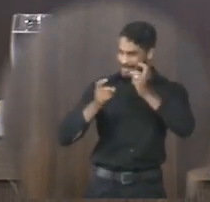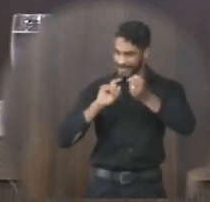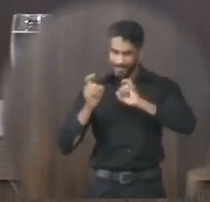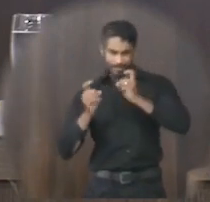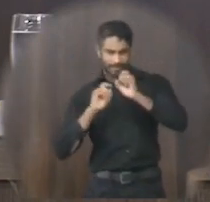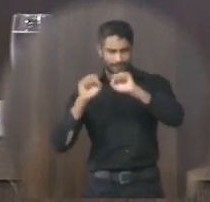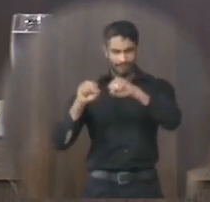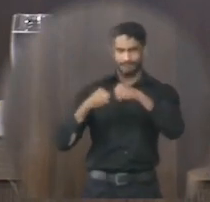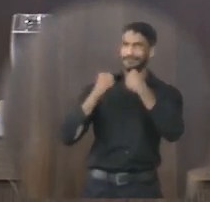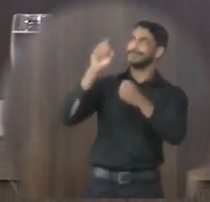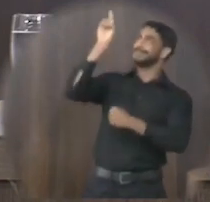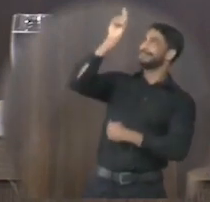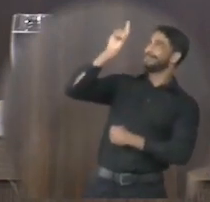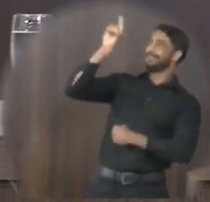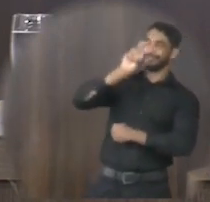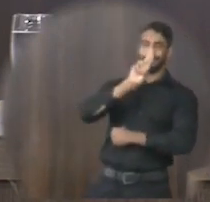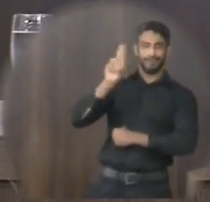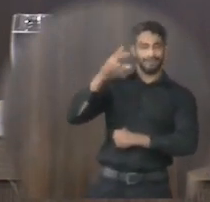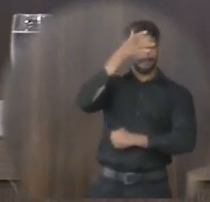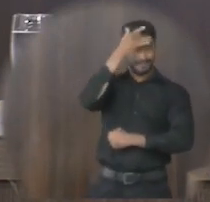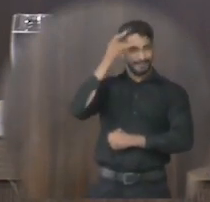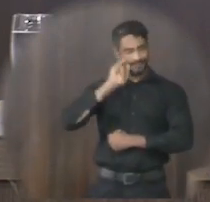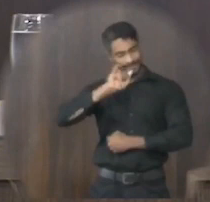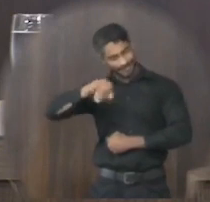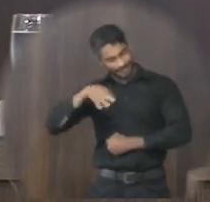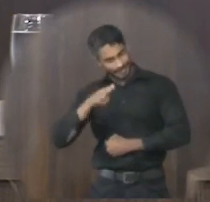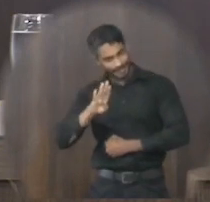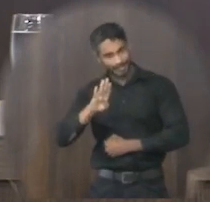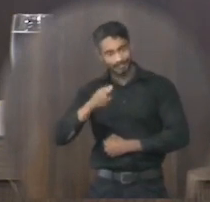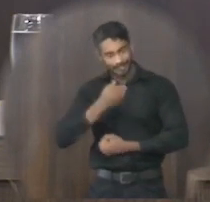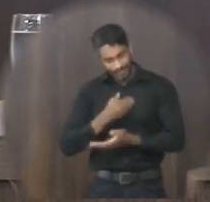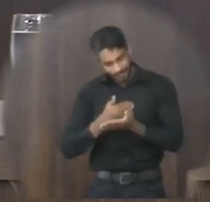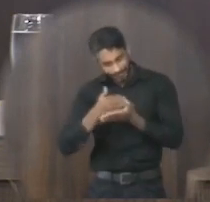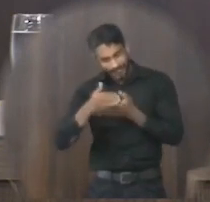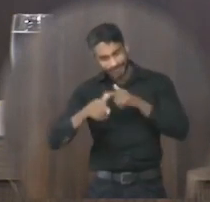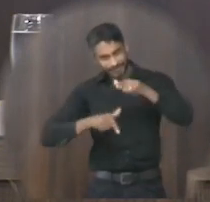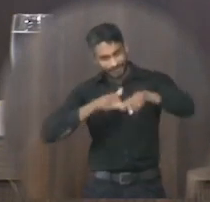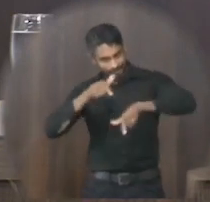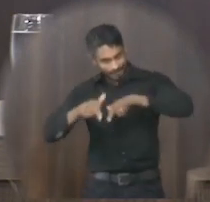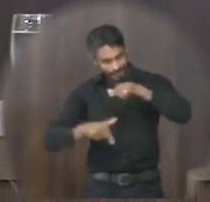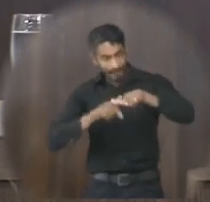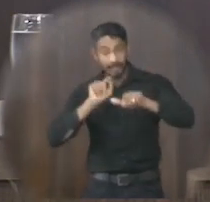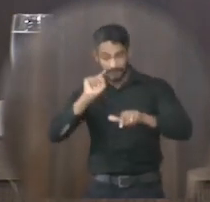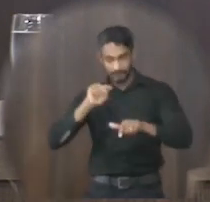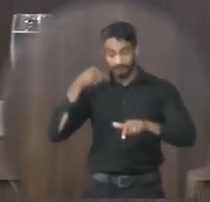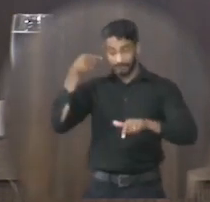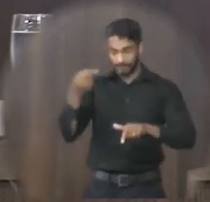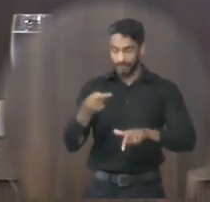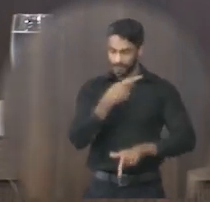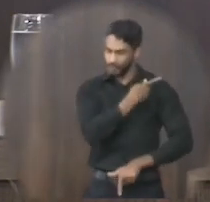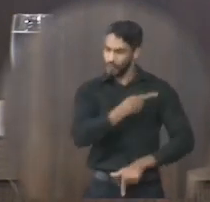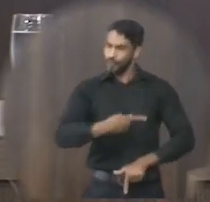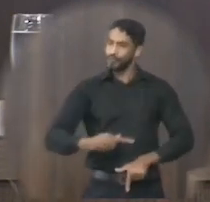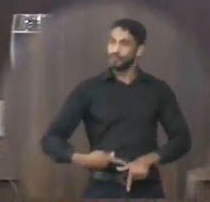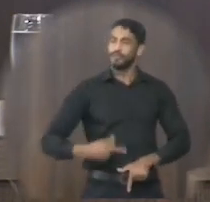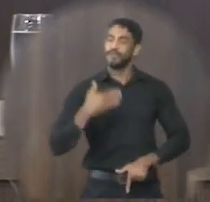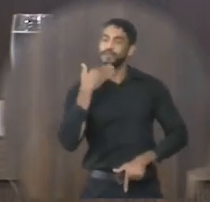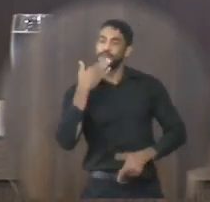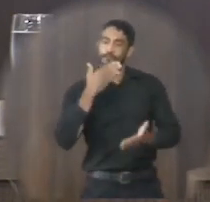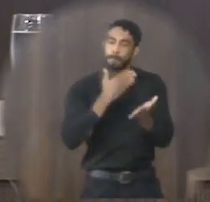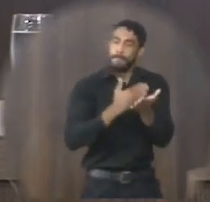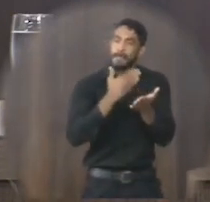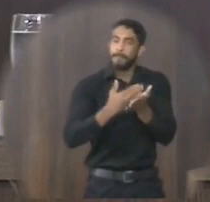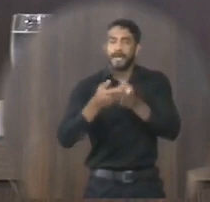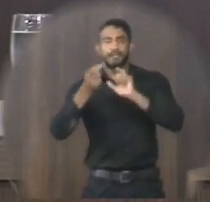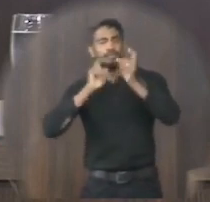reunião Sob a proteção de Deus E em nome do povo genalbense Iniciou os trabalhos Após o senhor presidente Passou para a primeira